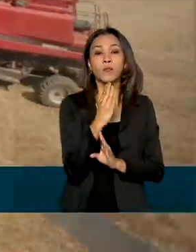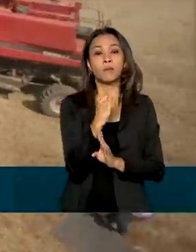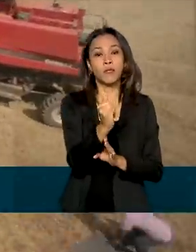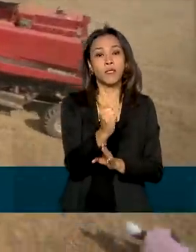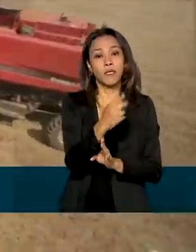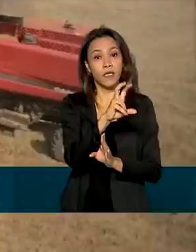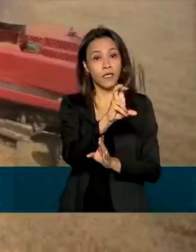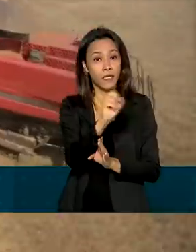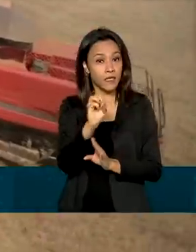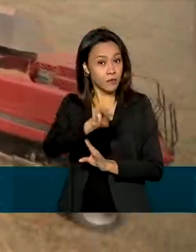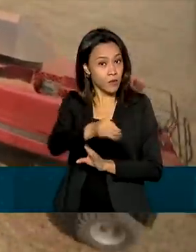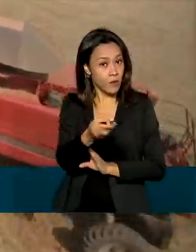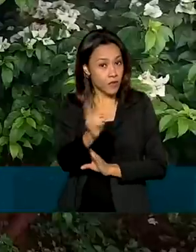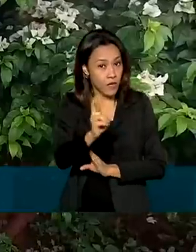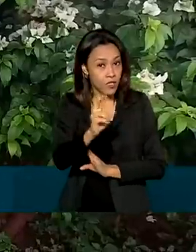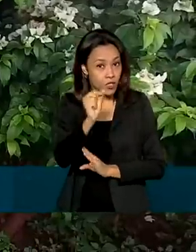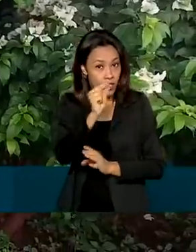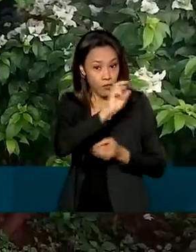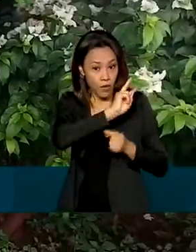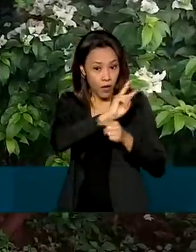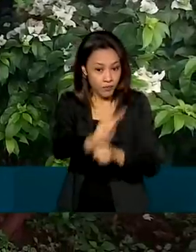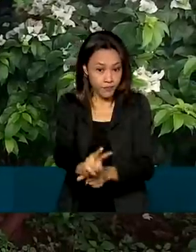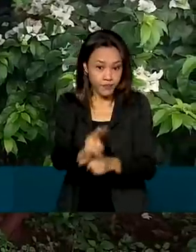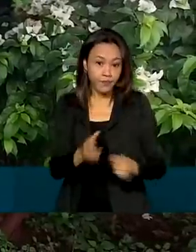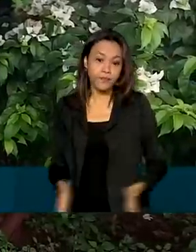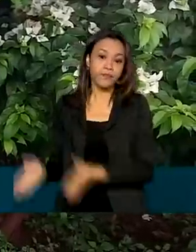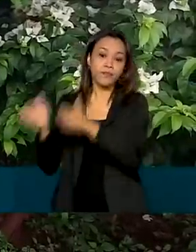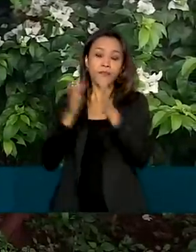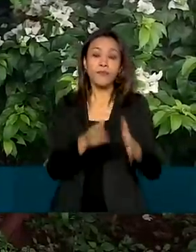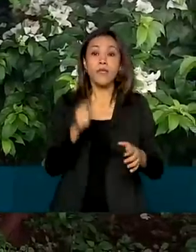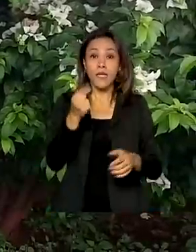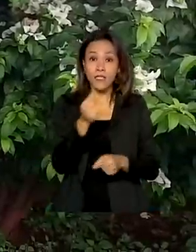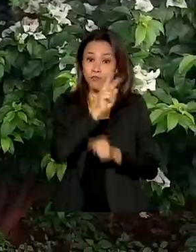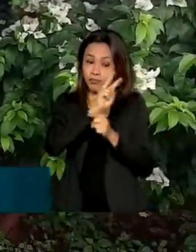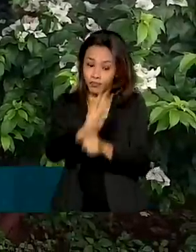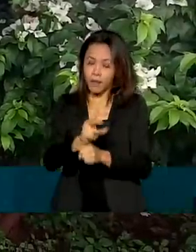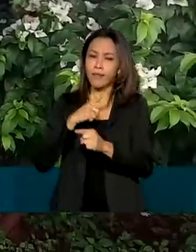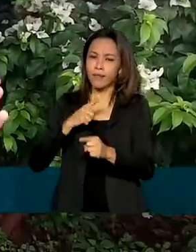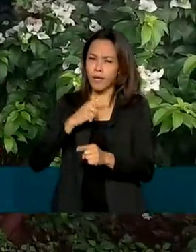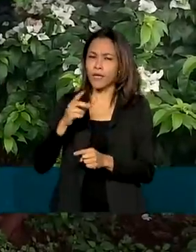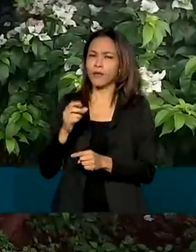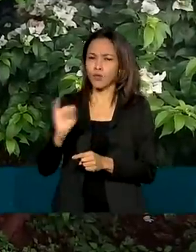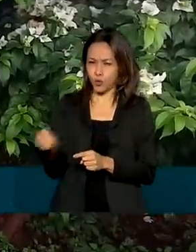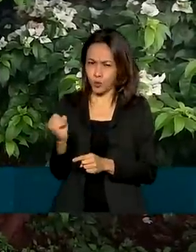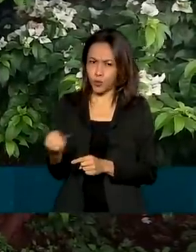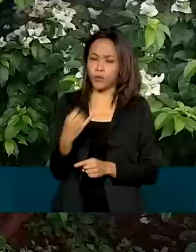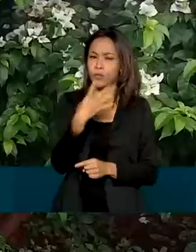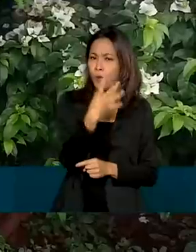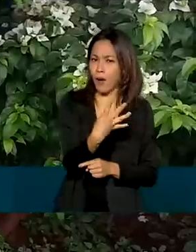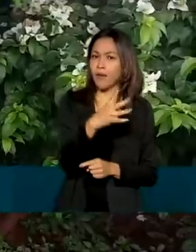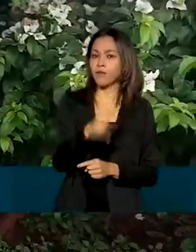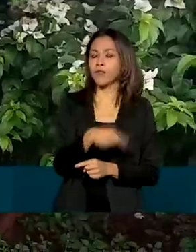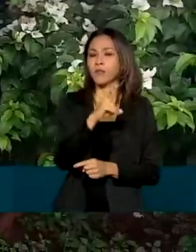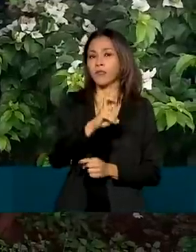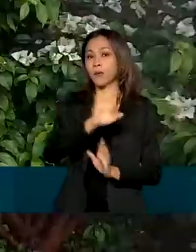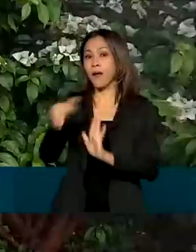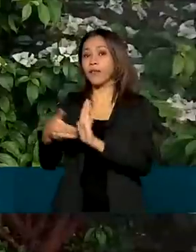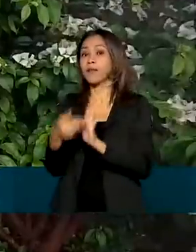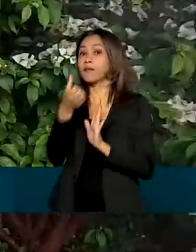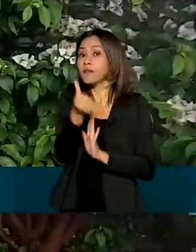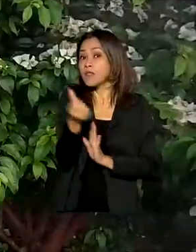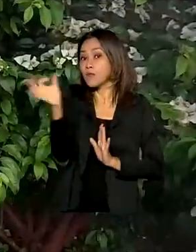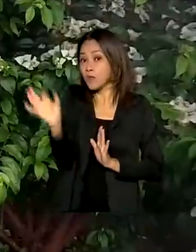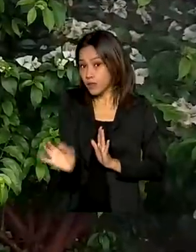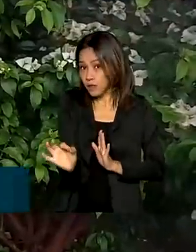para financiamentos. Essa linha de crédito tem uma taxa de juros que varia de 4,5% a 6%.